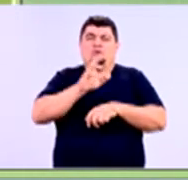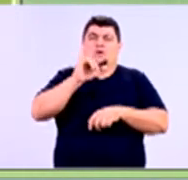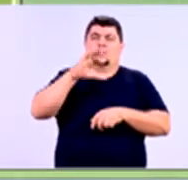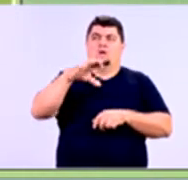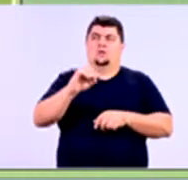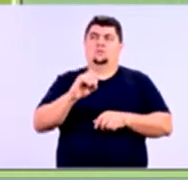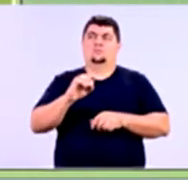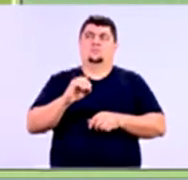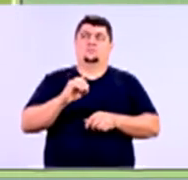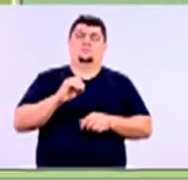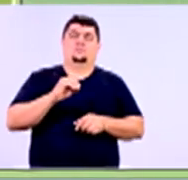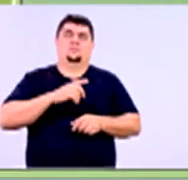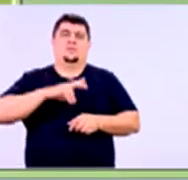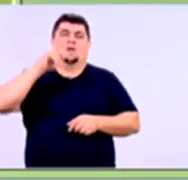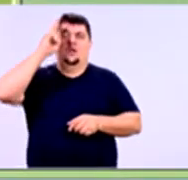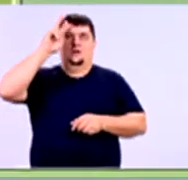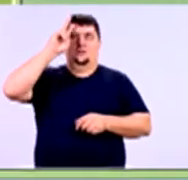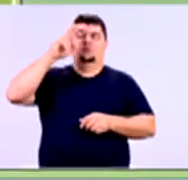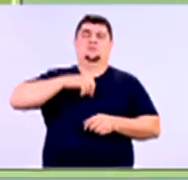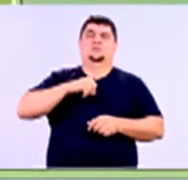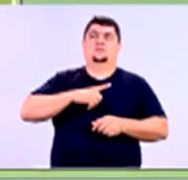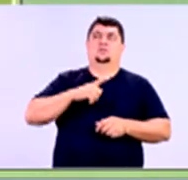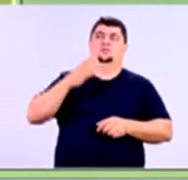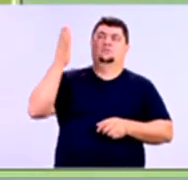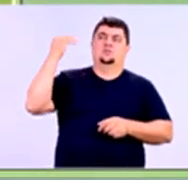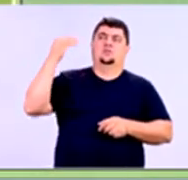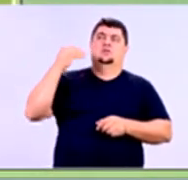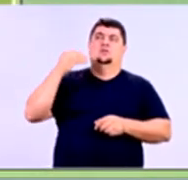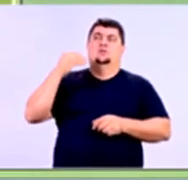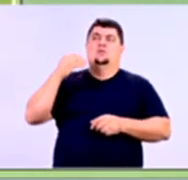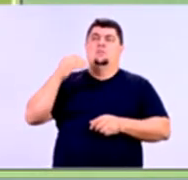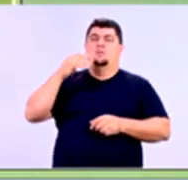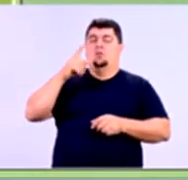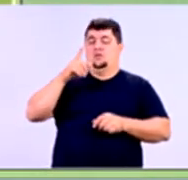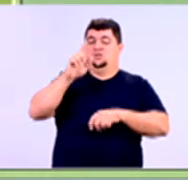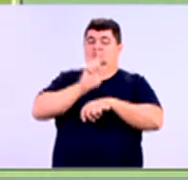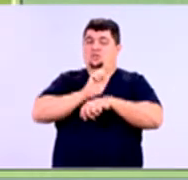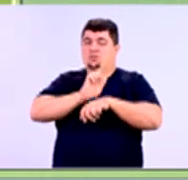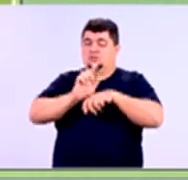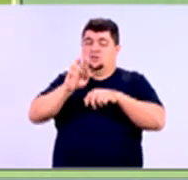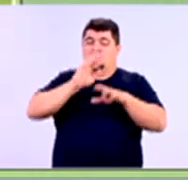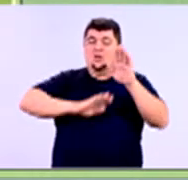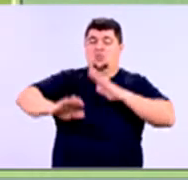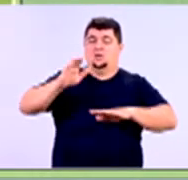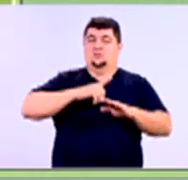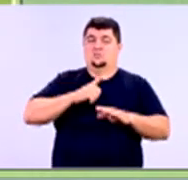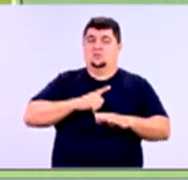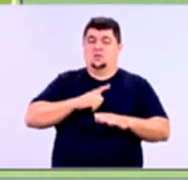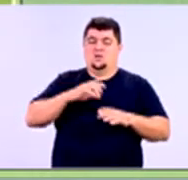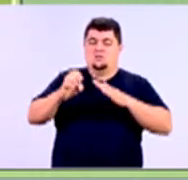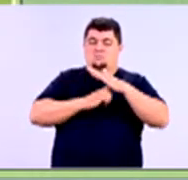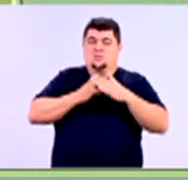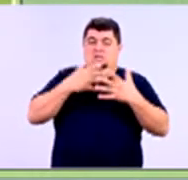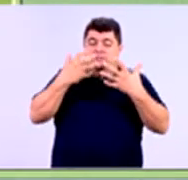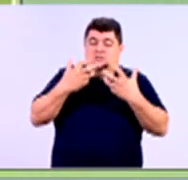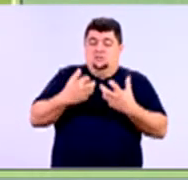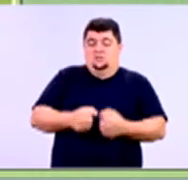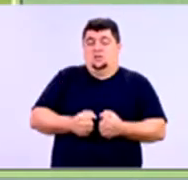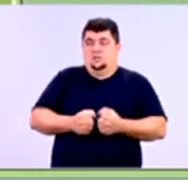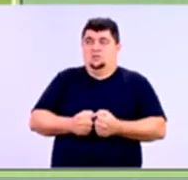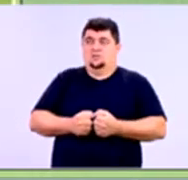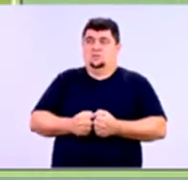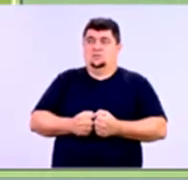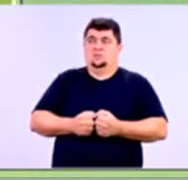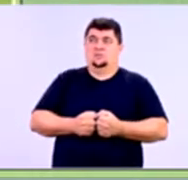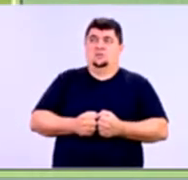Nós relembramos que gerenciamento de risco determina a tolerância da empresa em relação ao risco. Perdão,